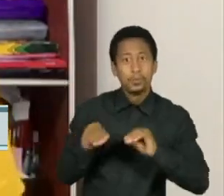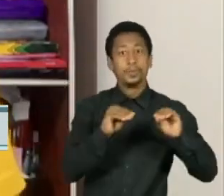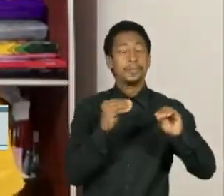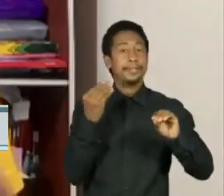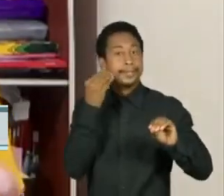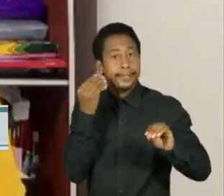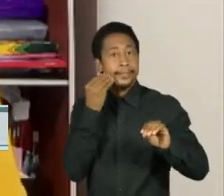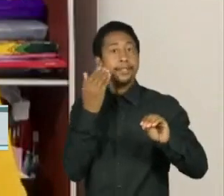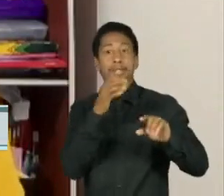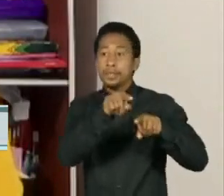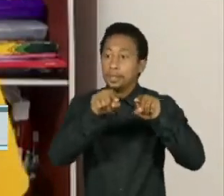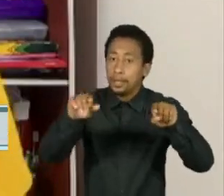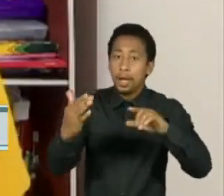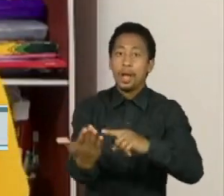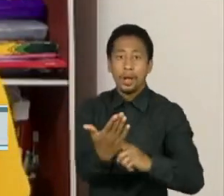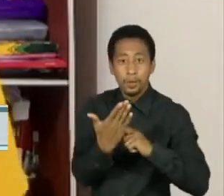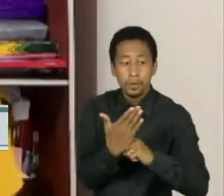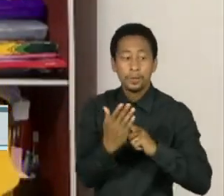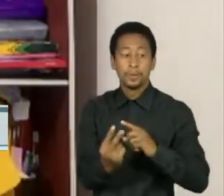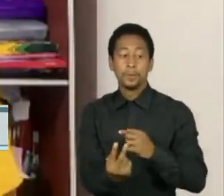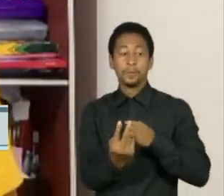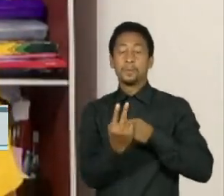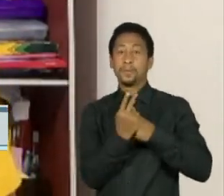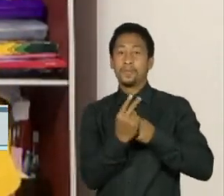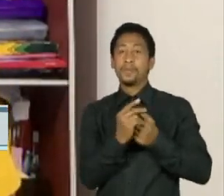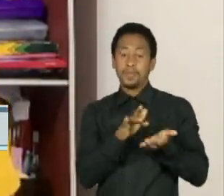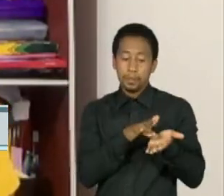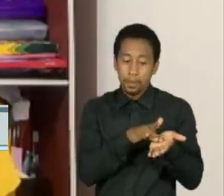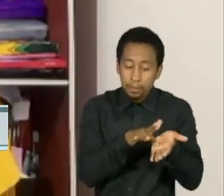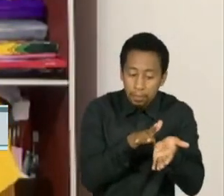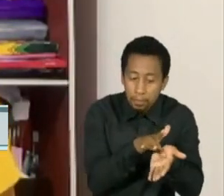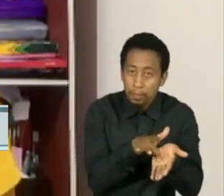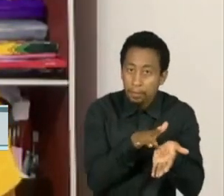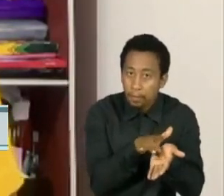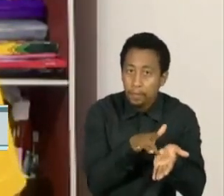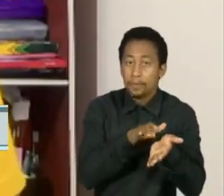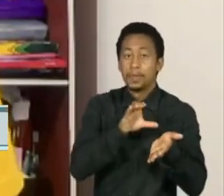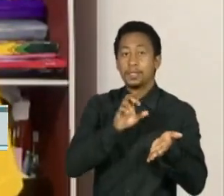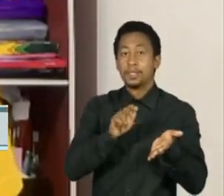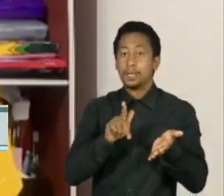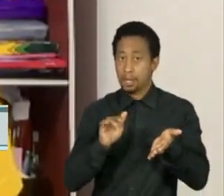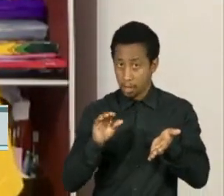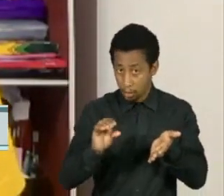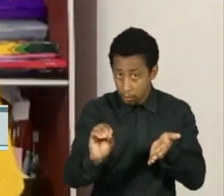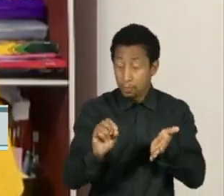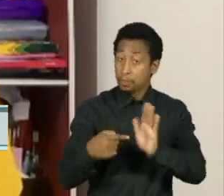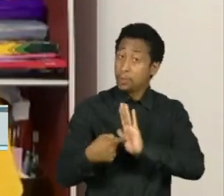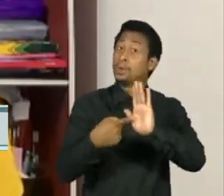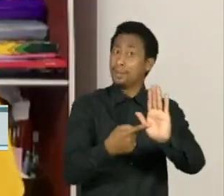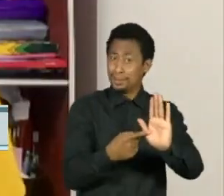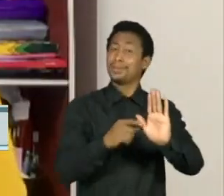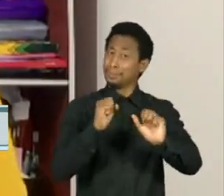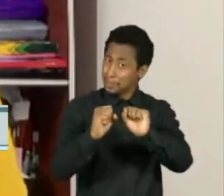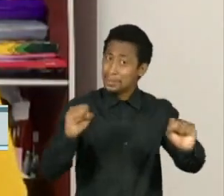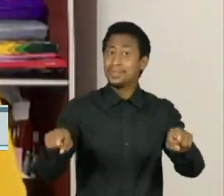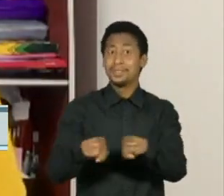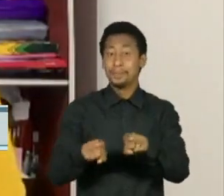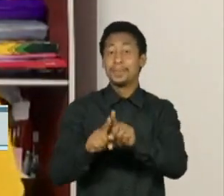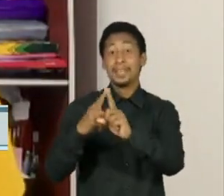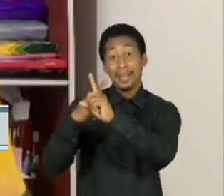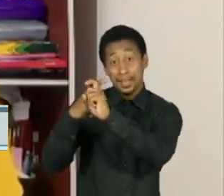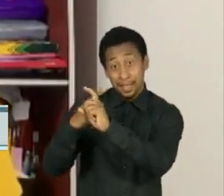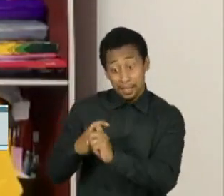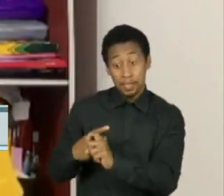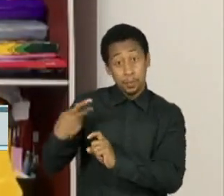justiça e por proteção e não estão conseguindo. A gente tem visto as pesquisas mostrarem o crescimento do nazismo do